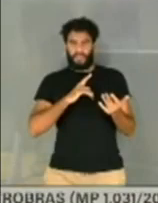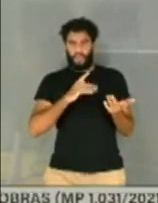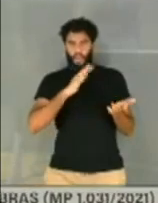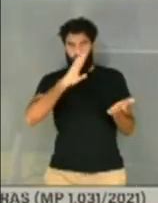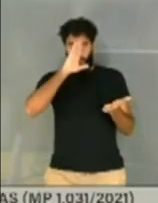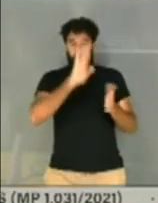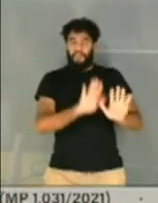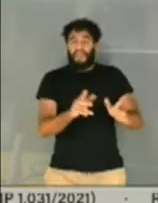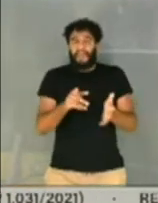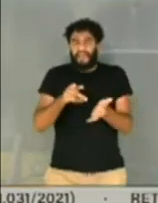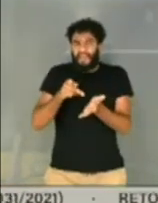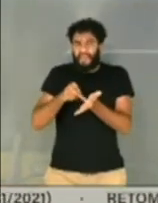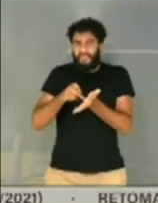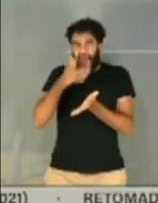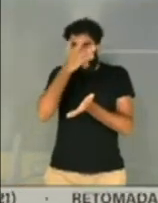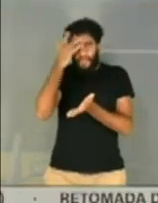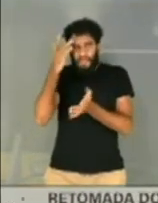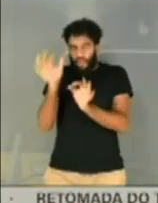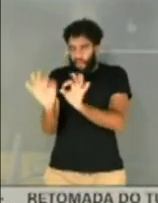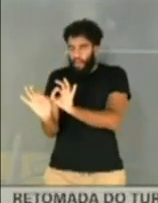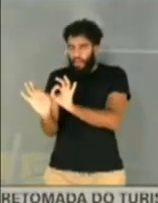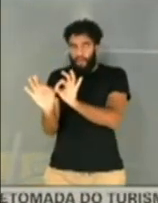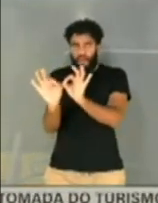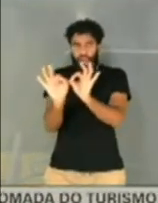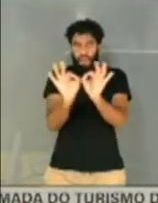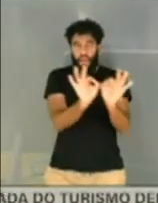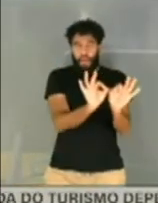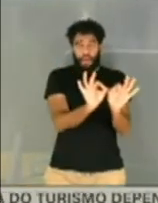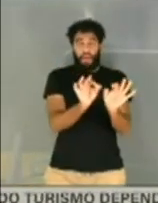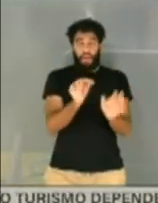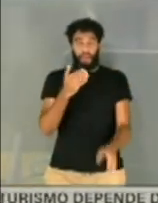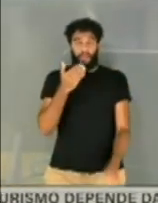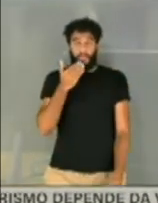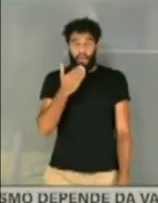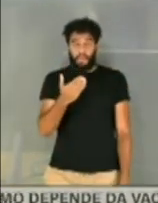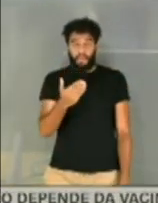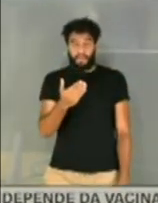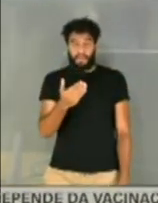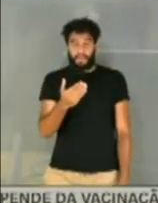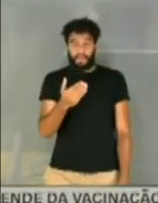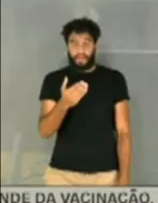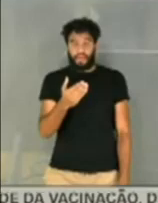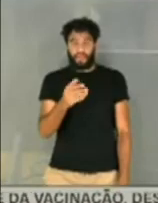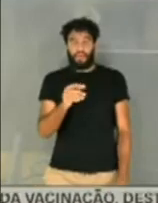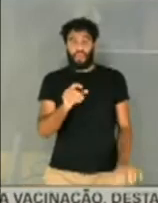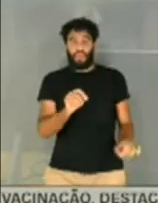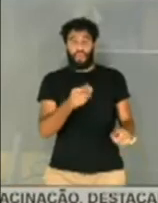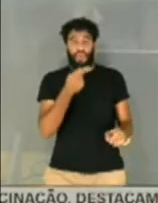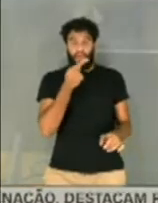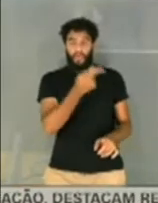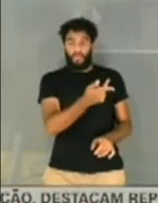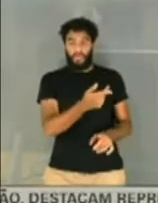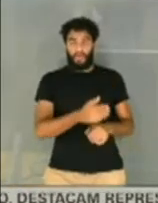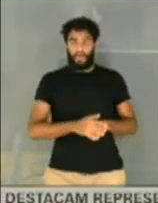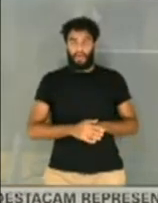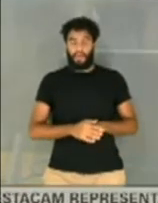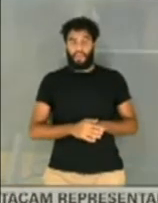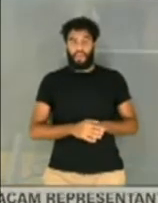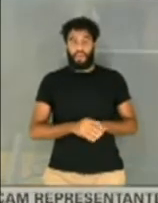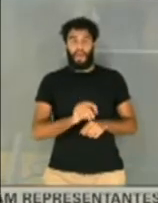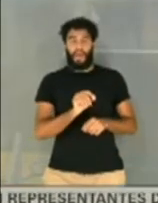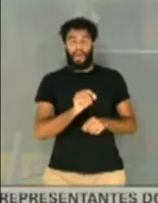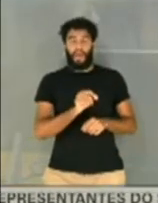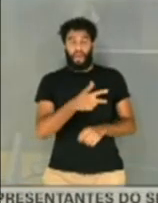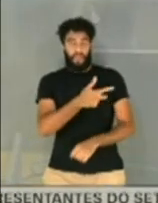realidade, quem está nos vendo nesse momento, eu peço que desconsidere as questões que ela diz aqui em relação à